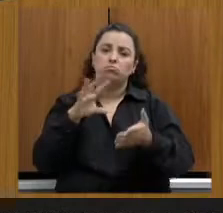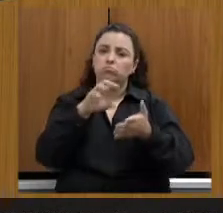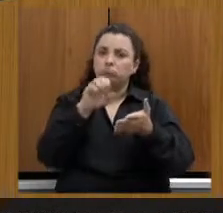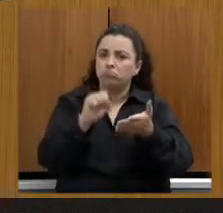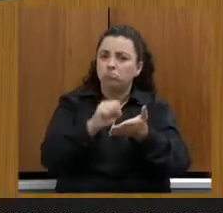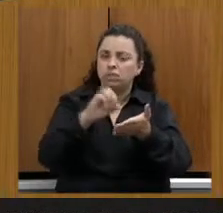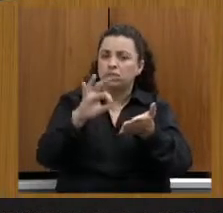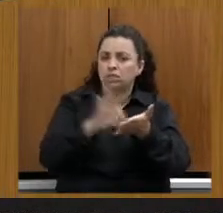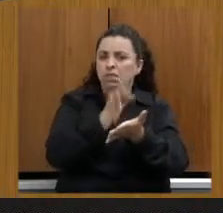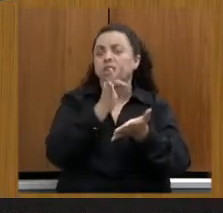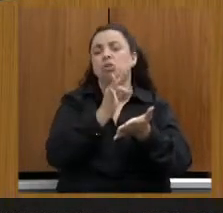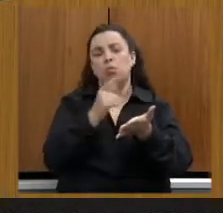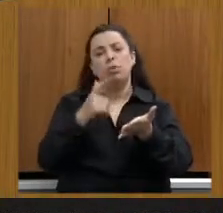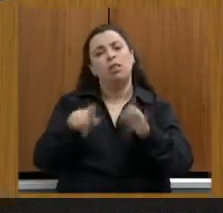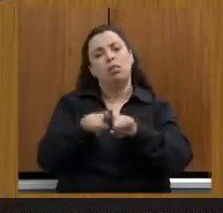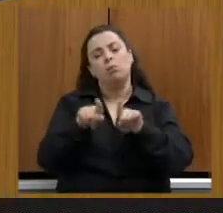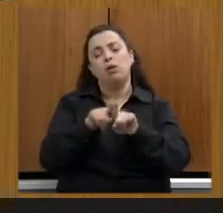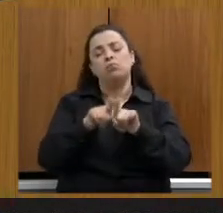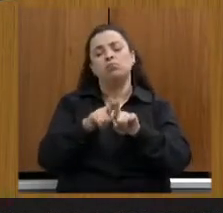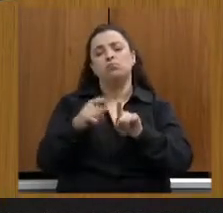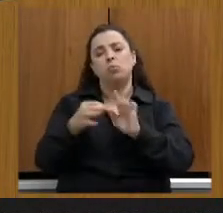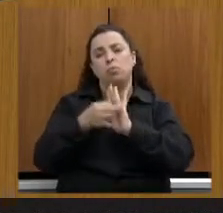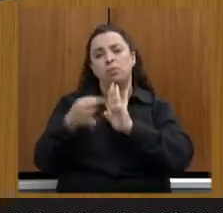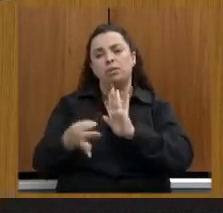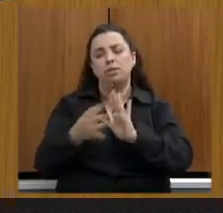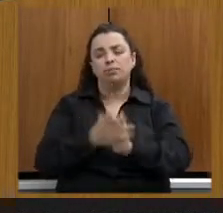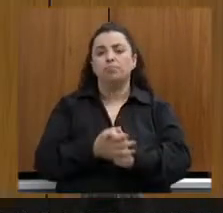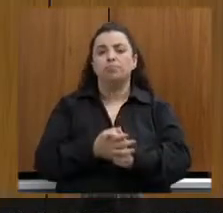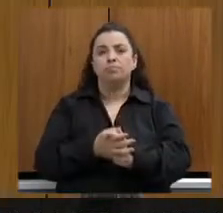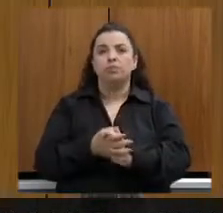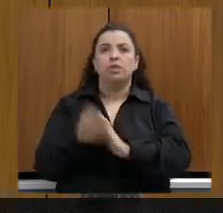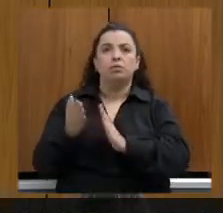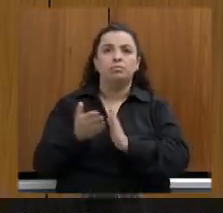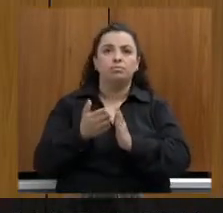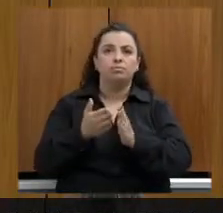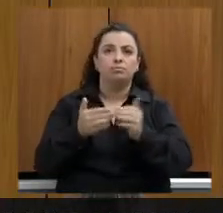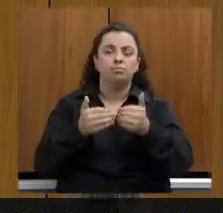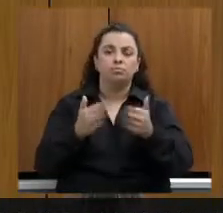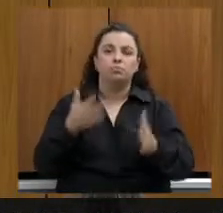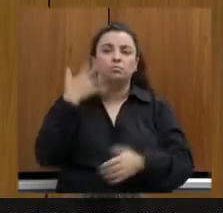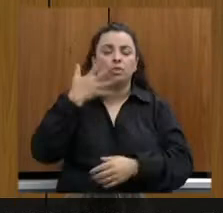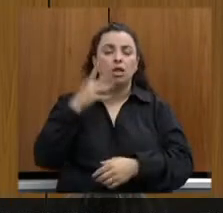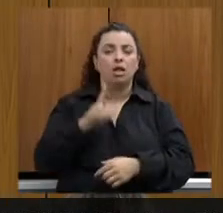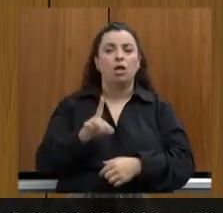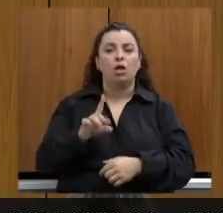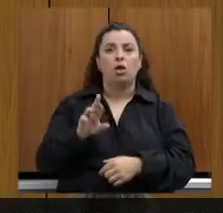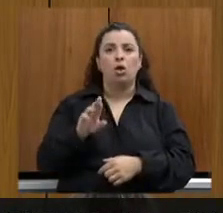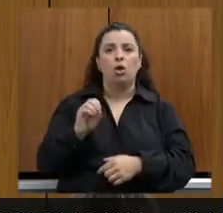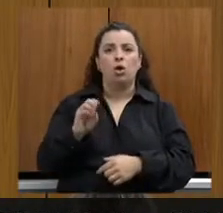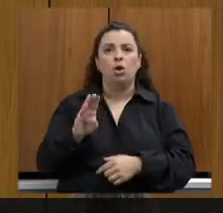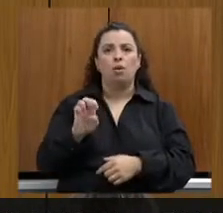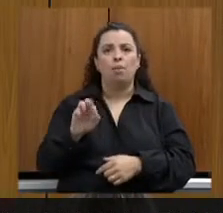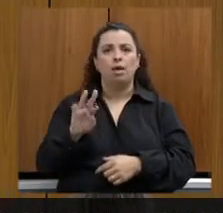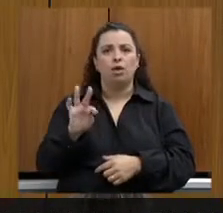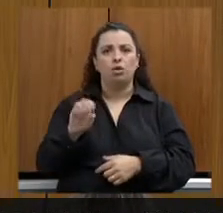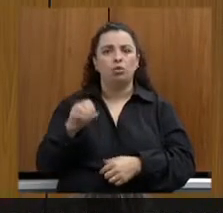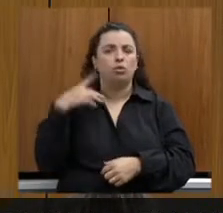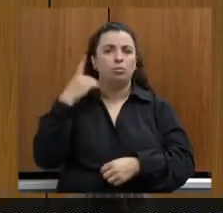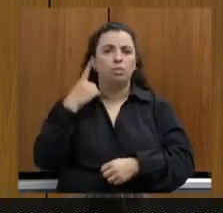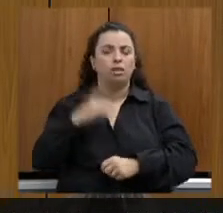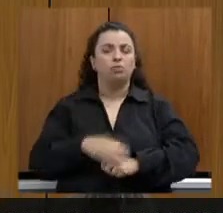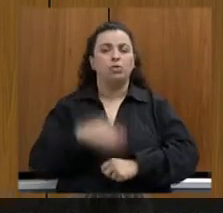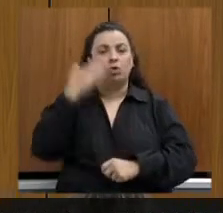considerações também. Deputado Roberto Andrade, com a palavra. Muito obrigado, presidente, deputado Beatriz Serqueira,